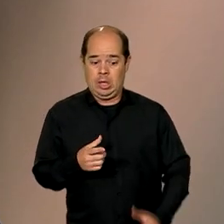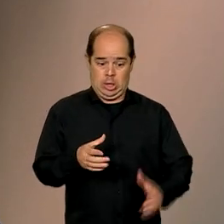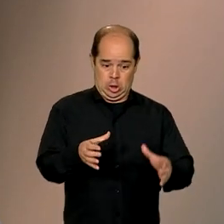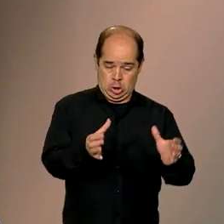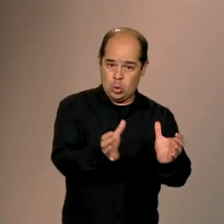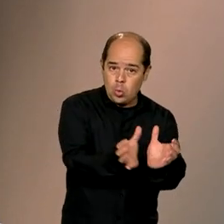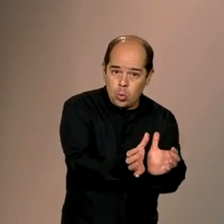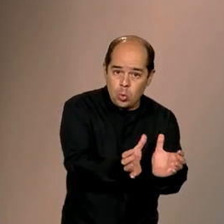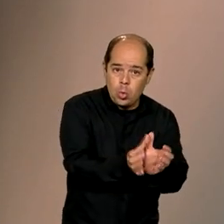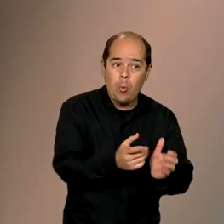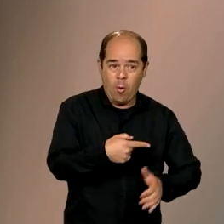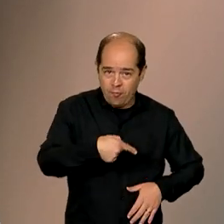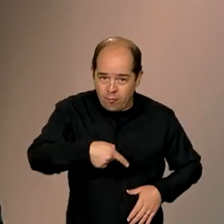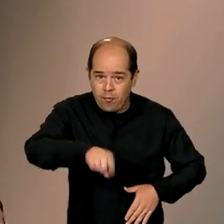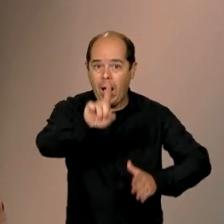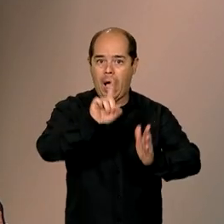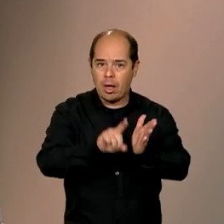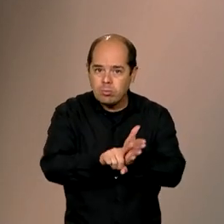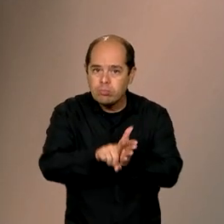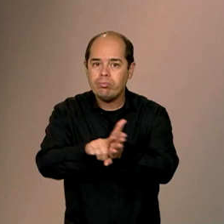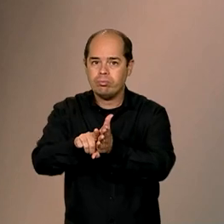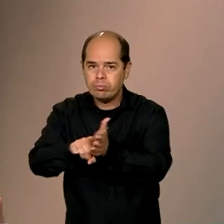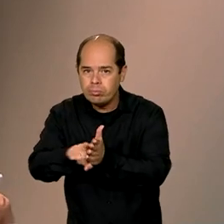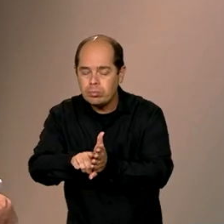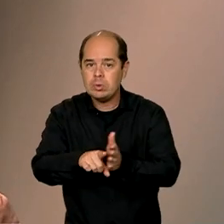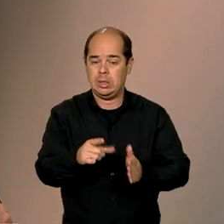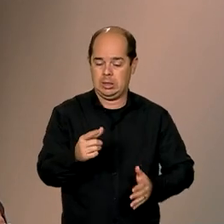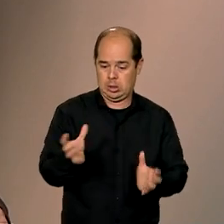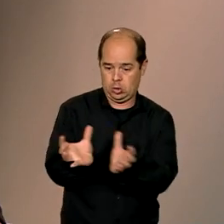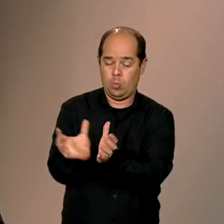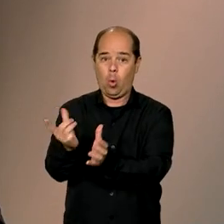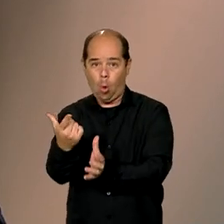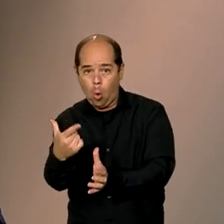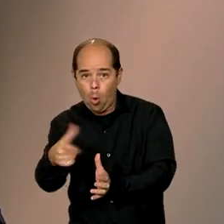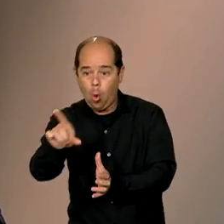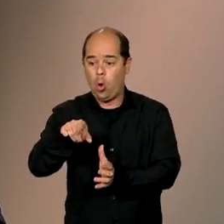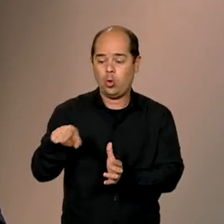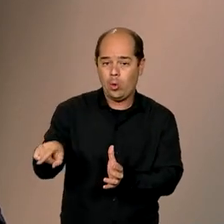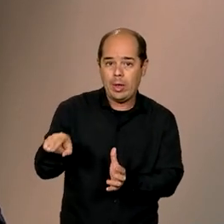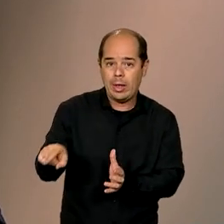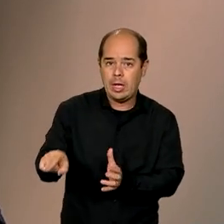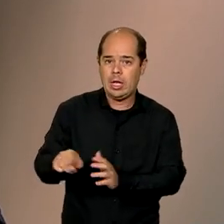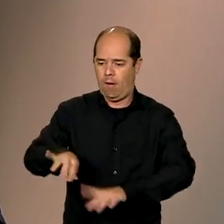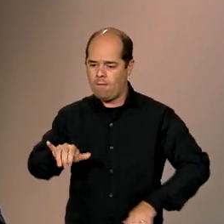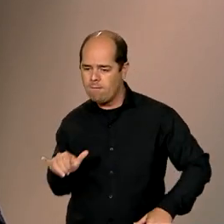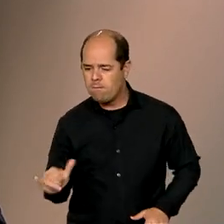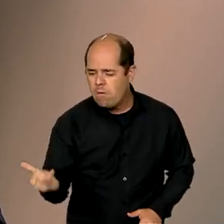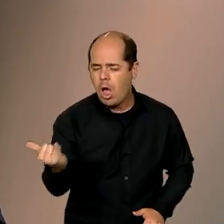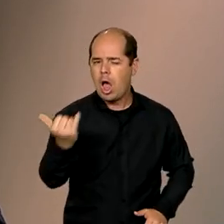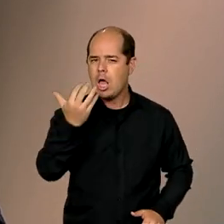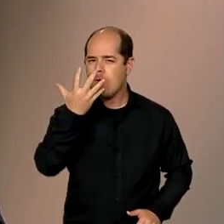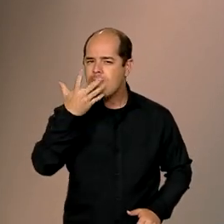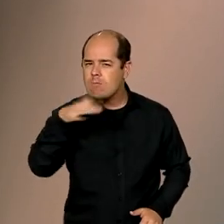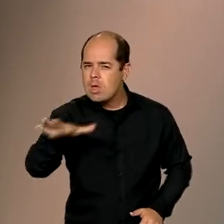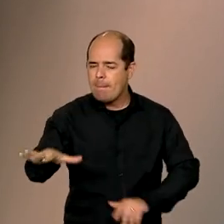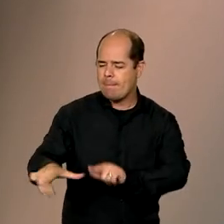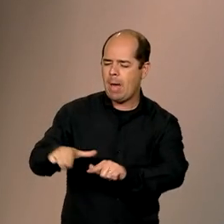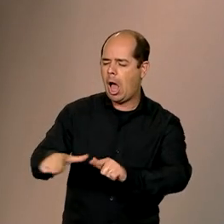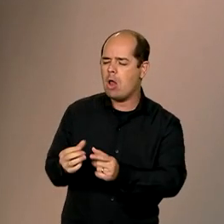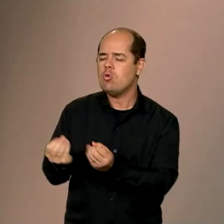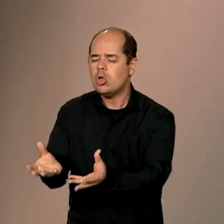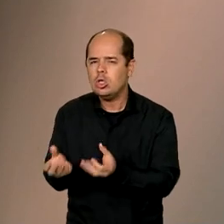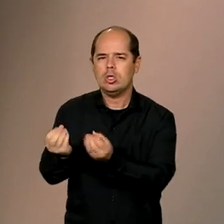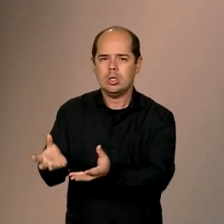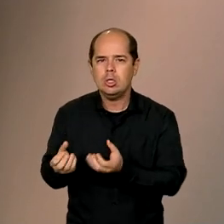e tem os grupos que atuam no trabalho, combate ao trabalho da exploração de mão de obra infantil. Portanto, é a nossa